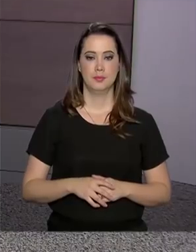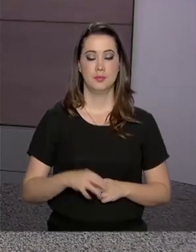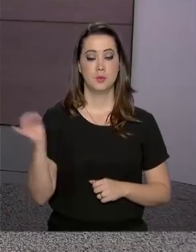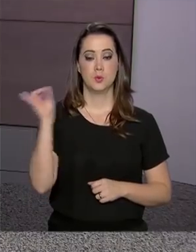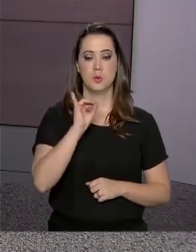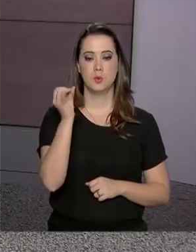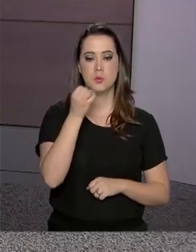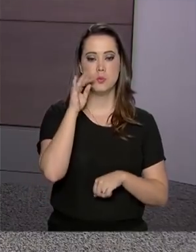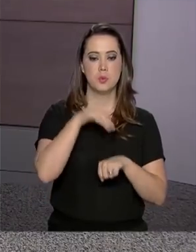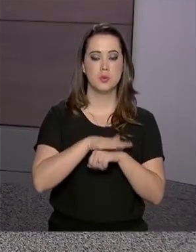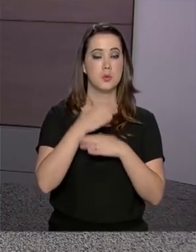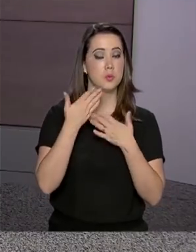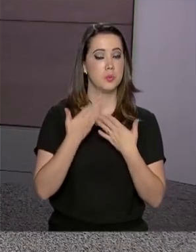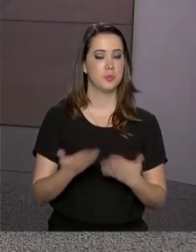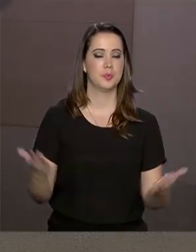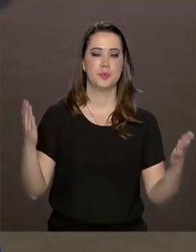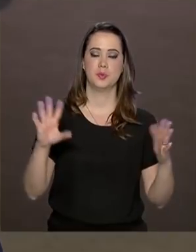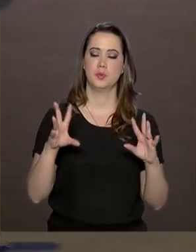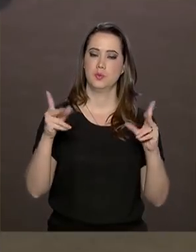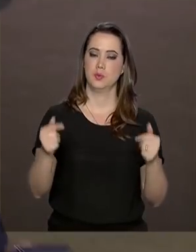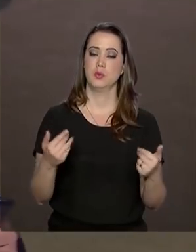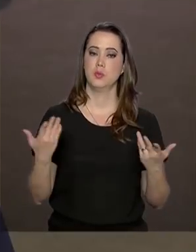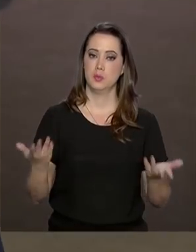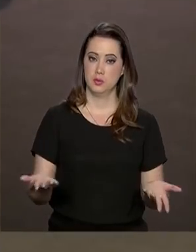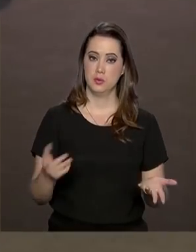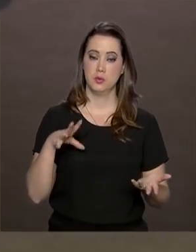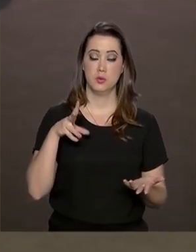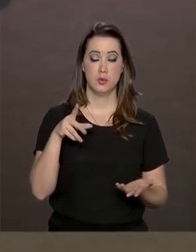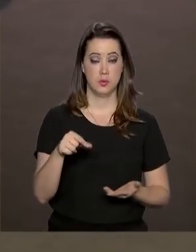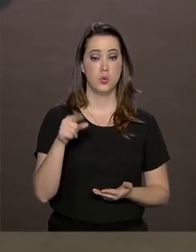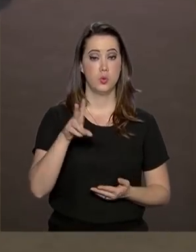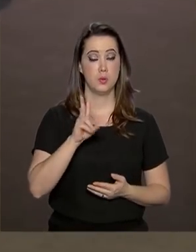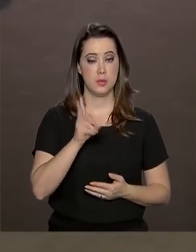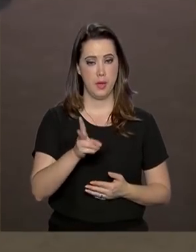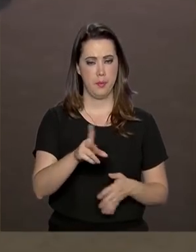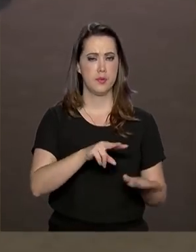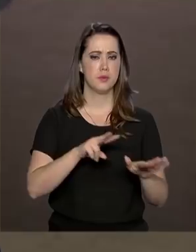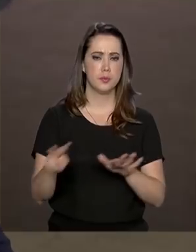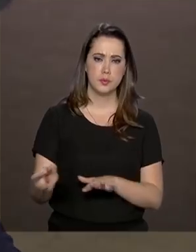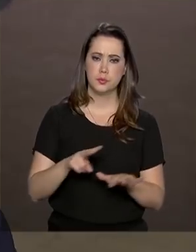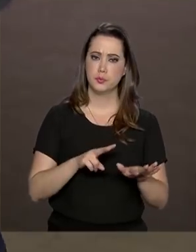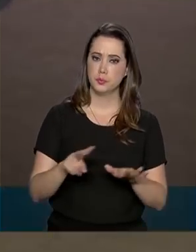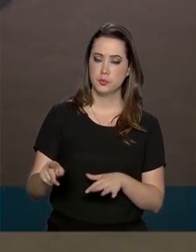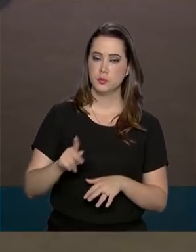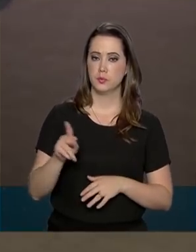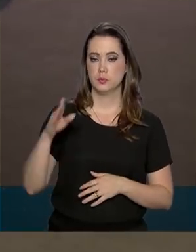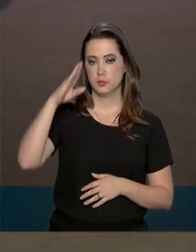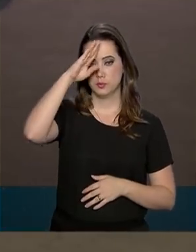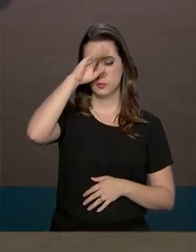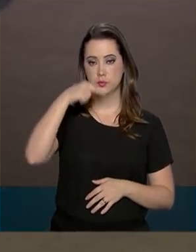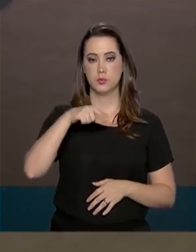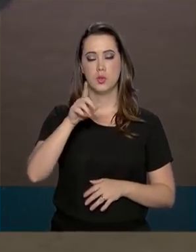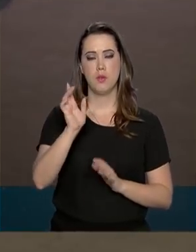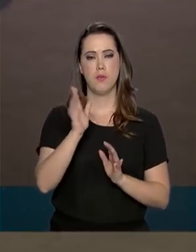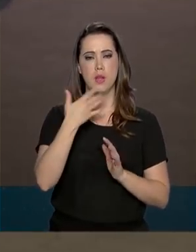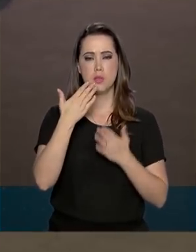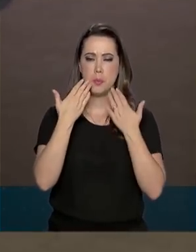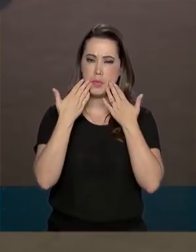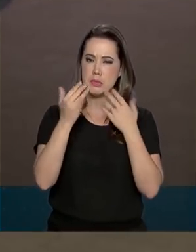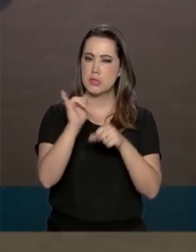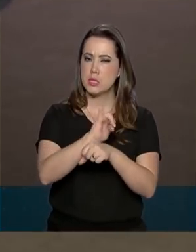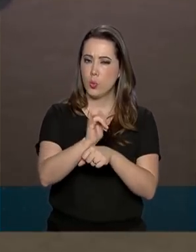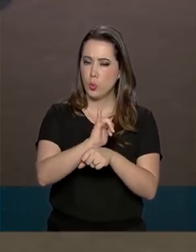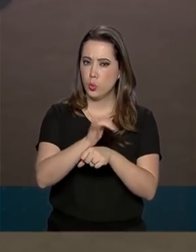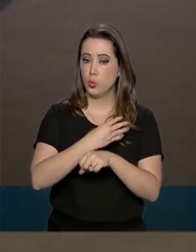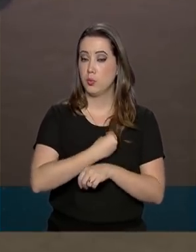Oi, Roberto, boa noite para você, boa noite a todos. Pois é, toda semana o presidente Jair Bolsonaro faz essa live nas redes sociais exatamente para